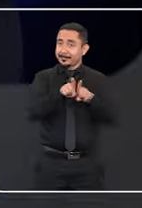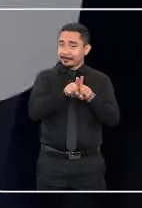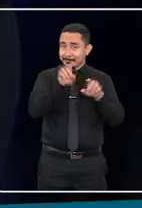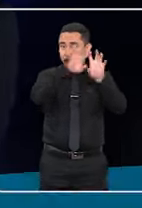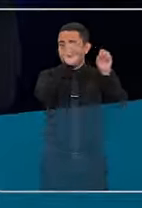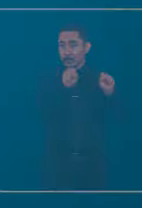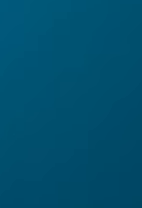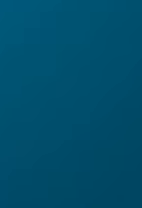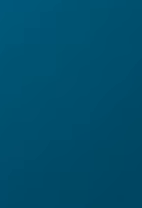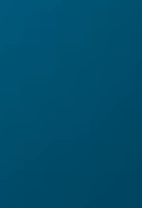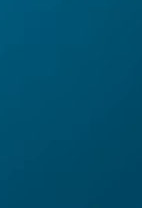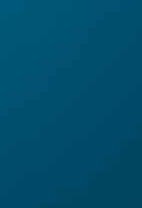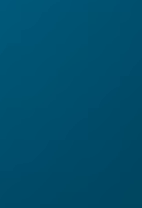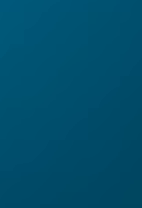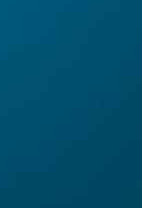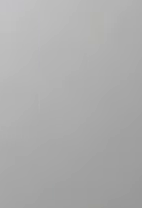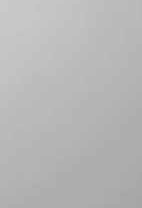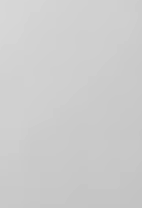da Corte.